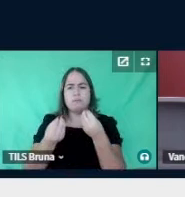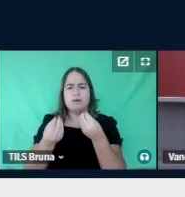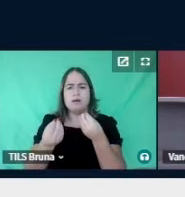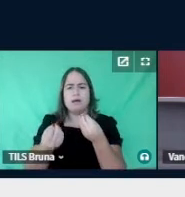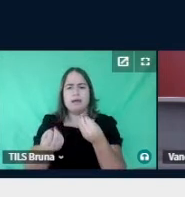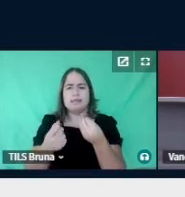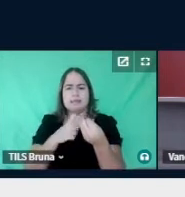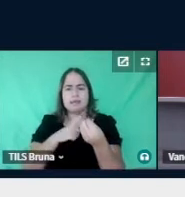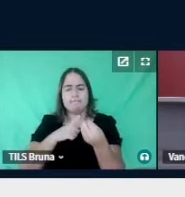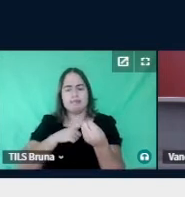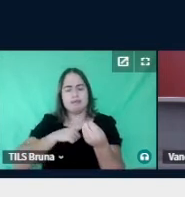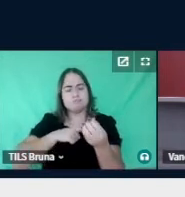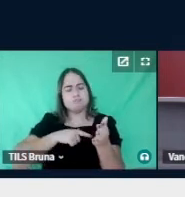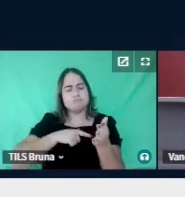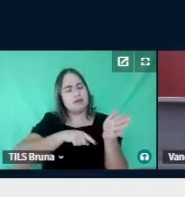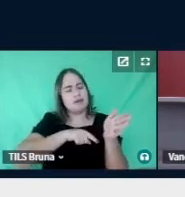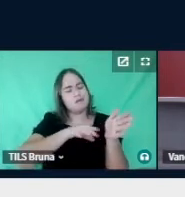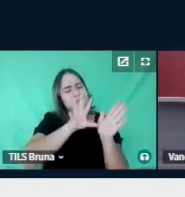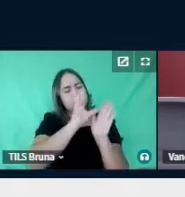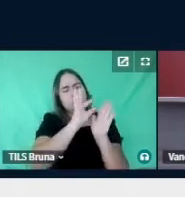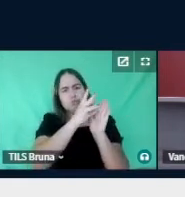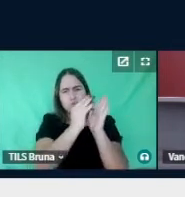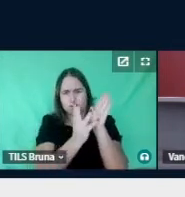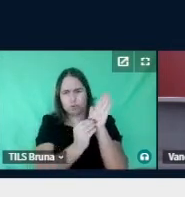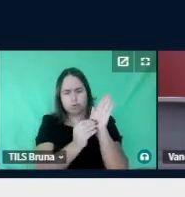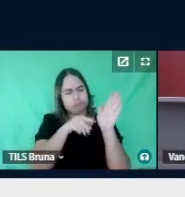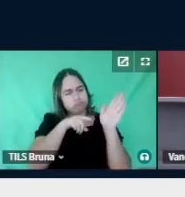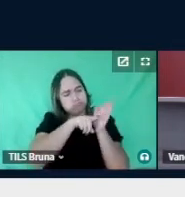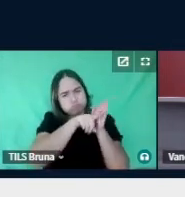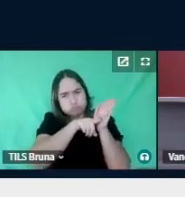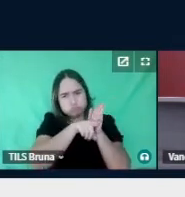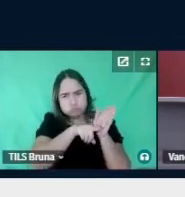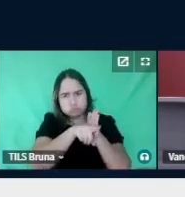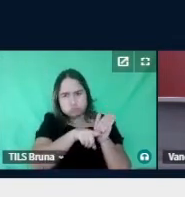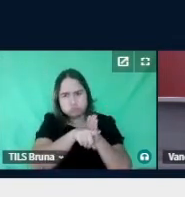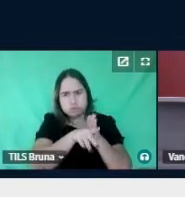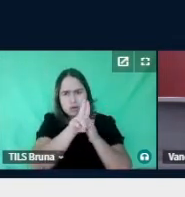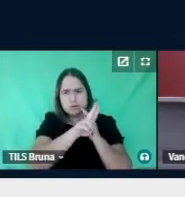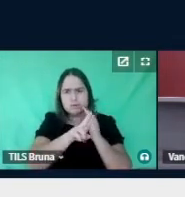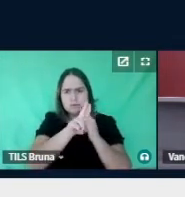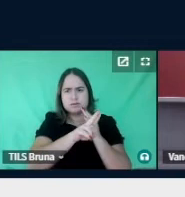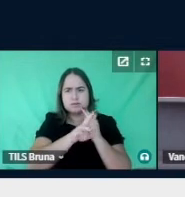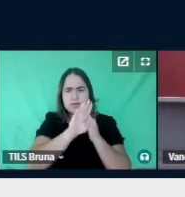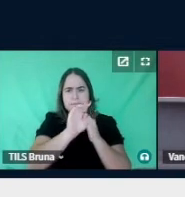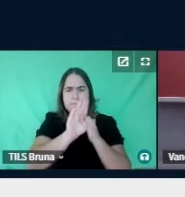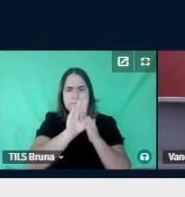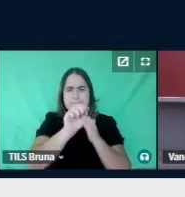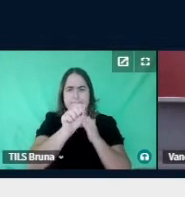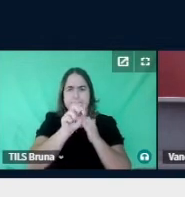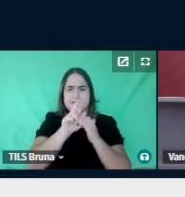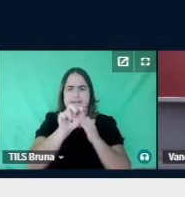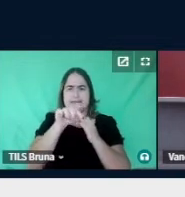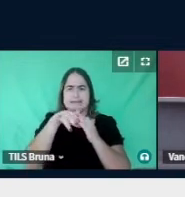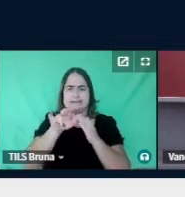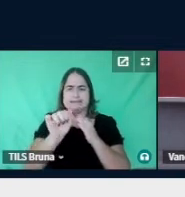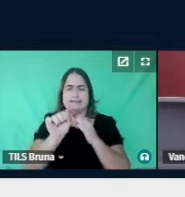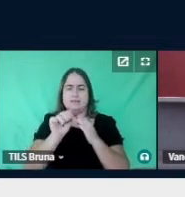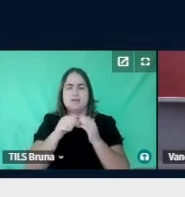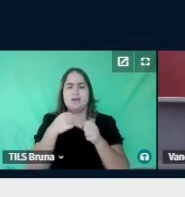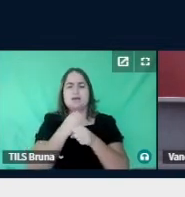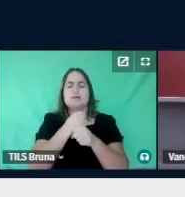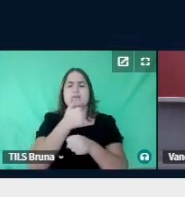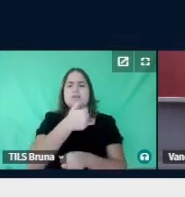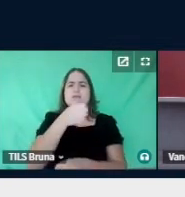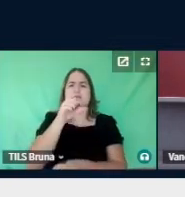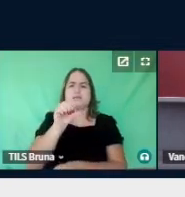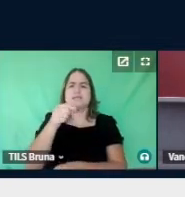conteúdo, utilizando os princípios de Bardam, 1977. Houve análise documental das diretrizes pedagógicas do